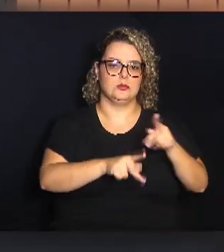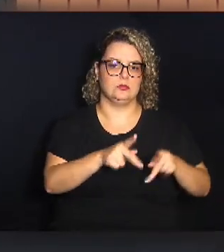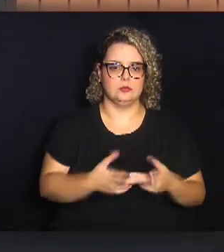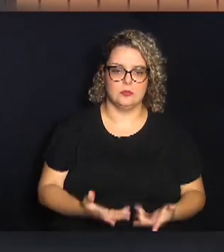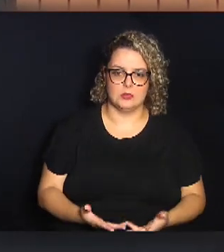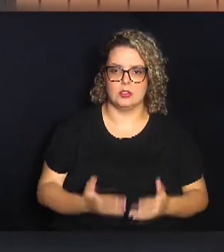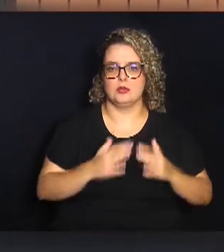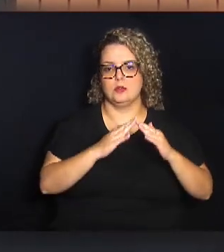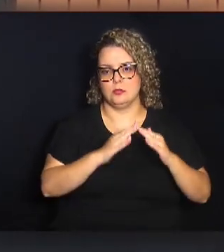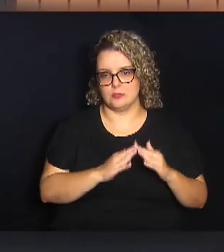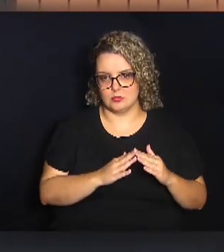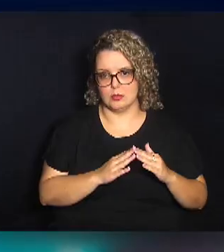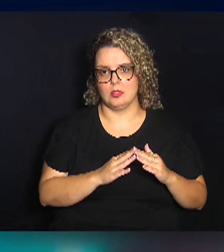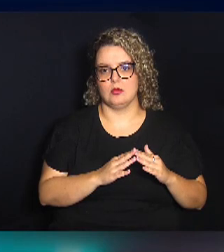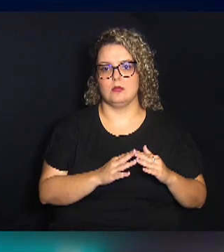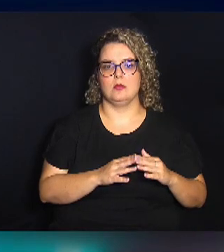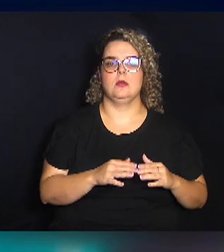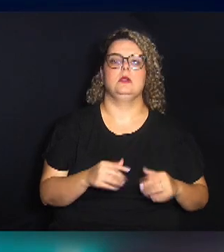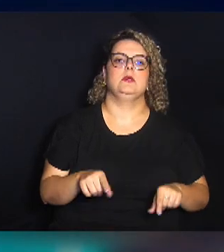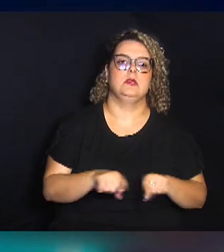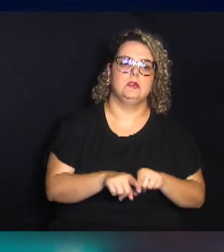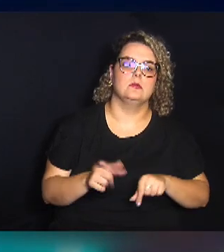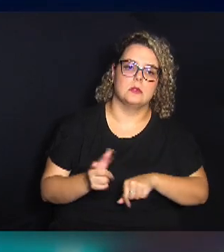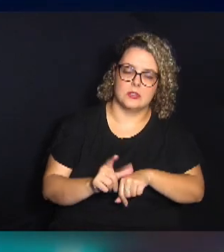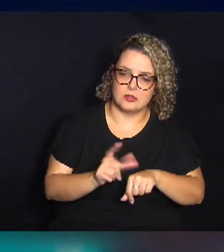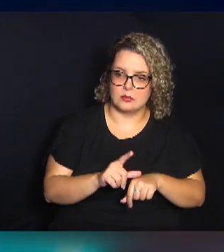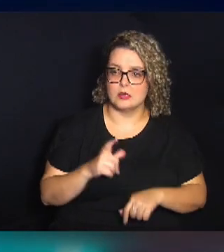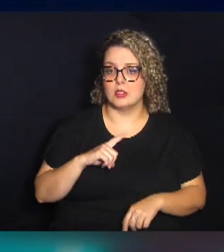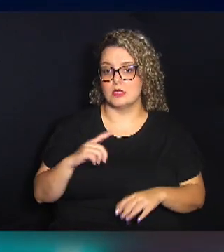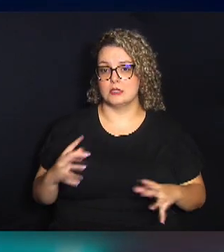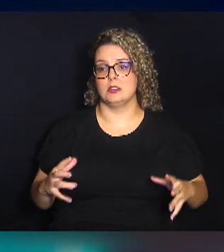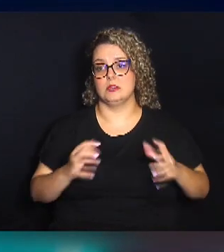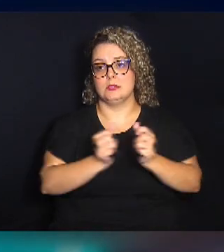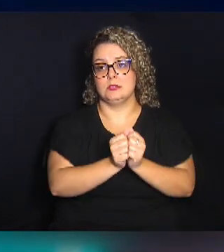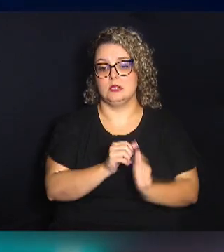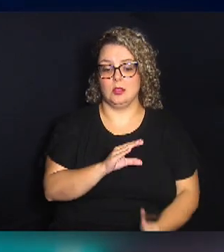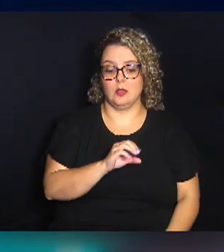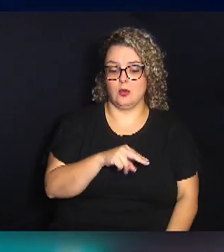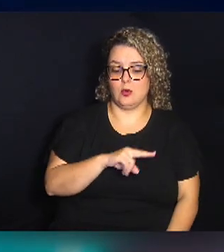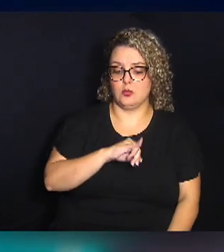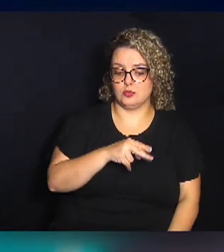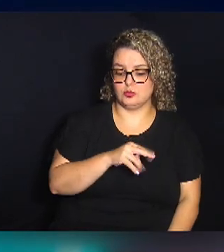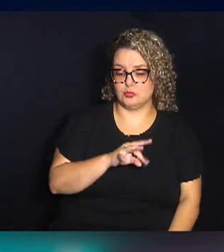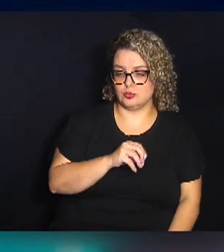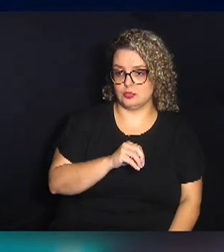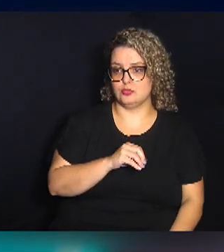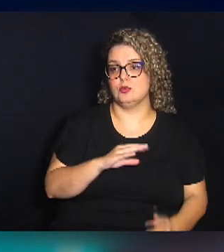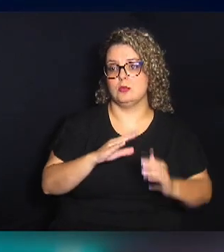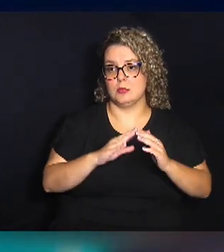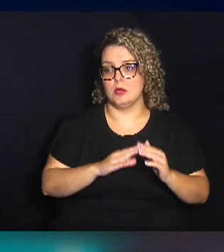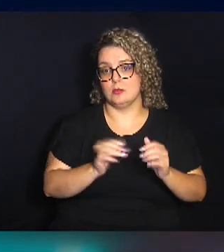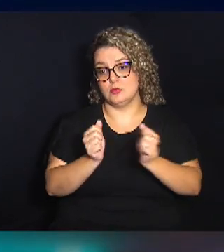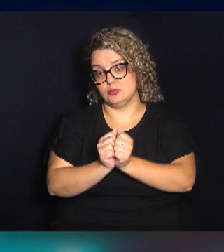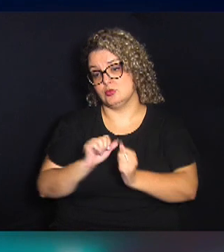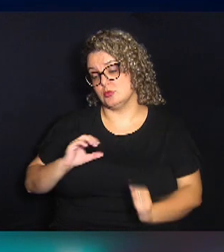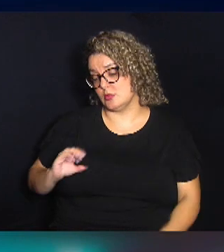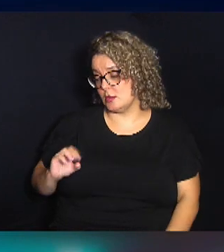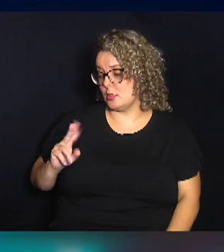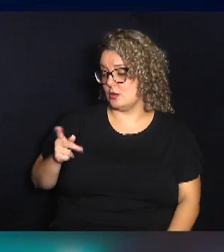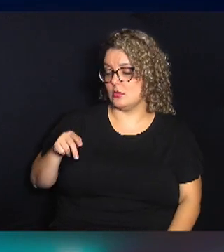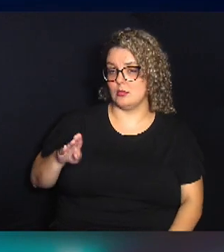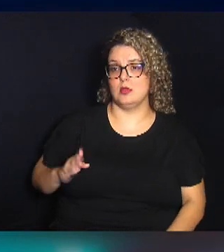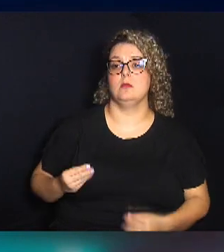residenciais e comerciais. A gente tem esses conjuntos habitacionais, inclusive pela COAB, que ao entregar o lote à